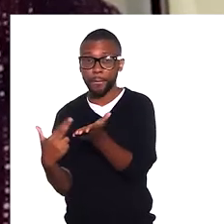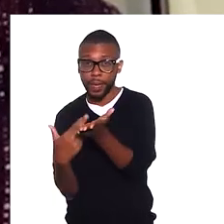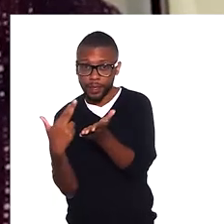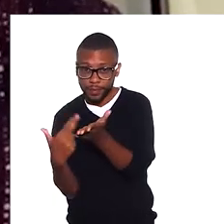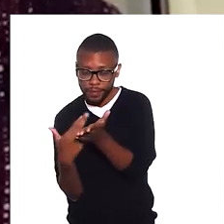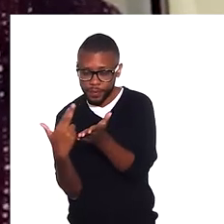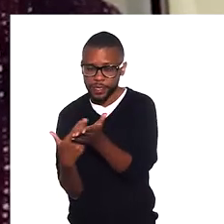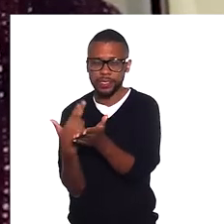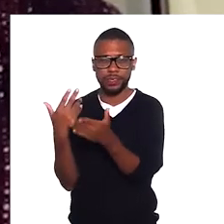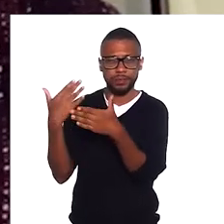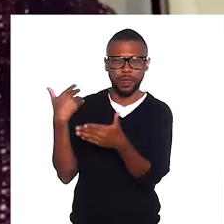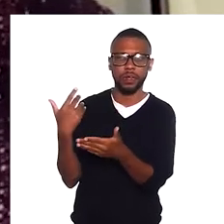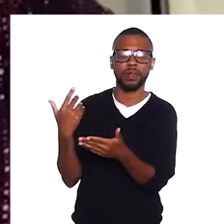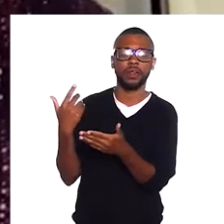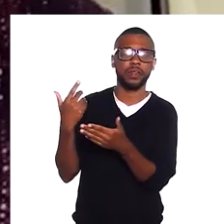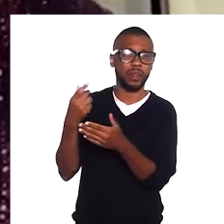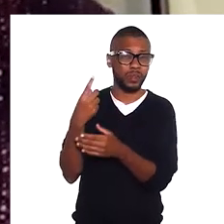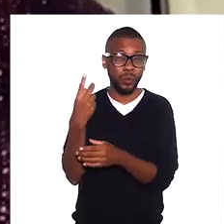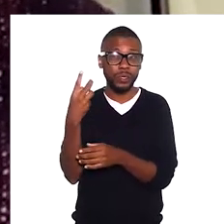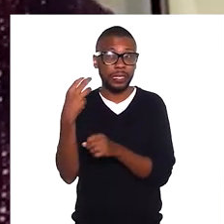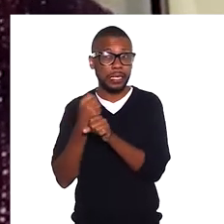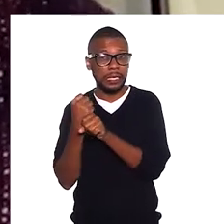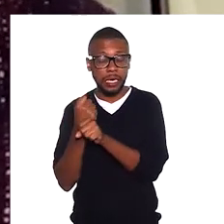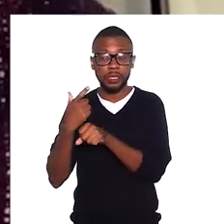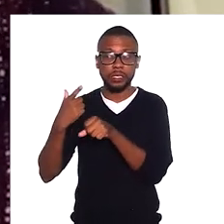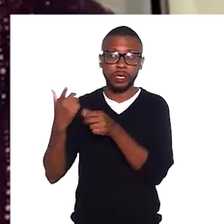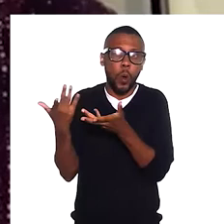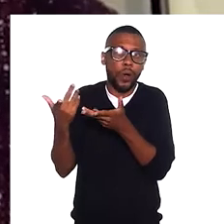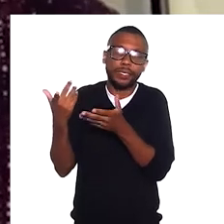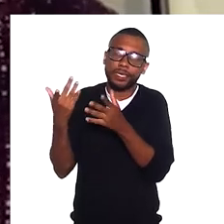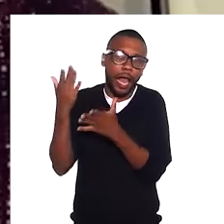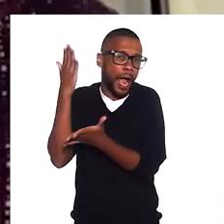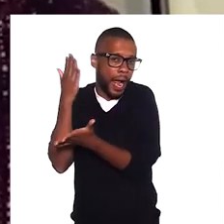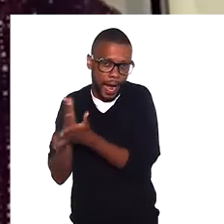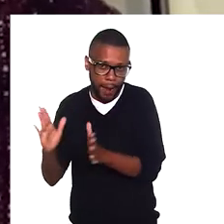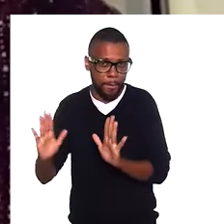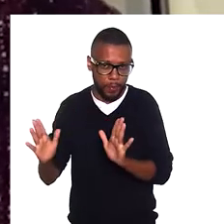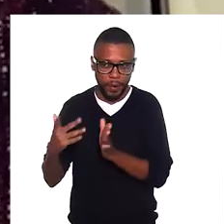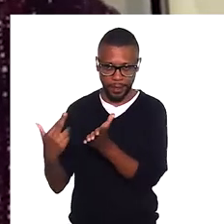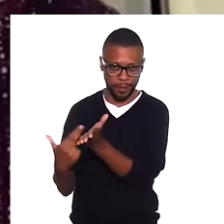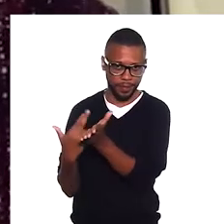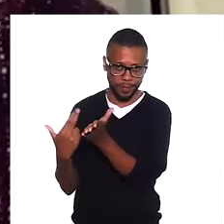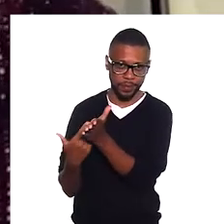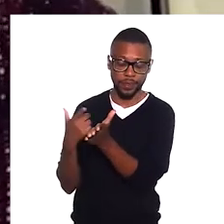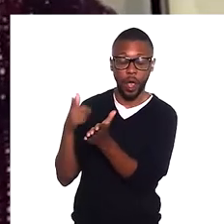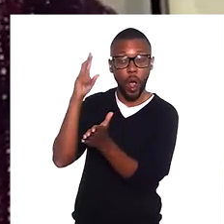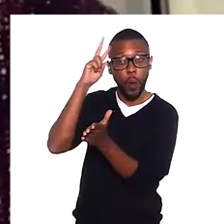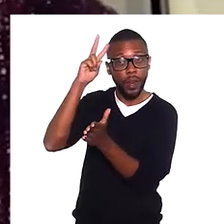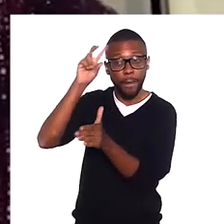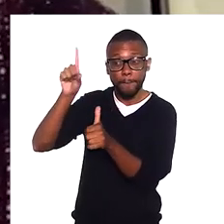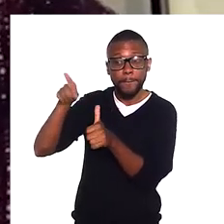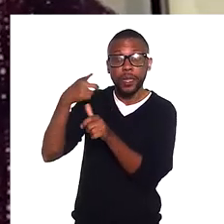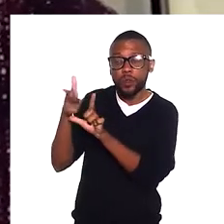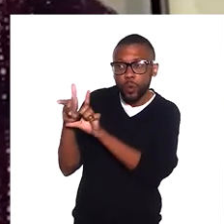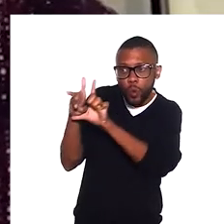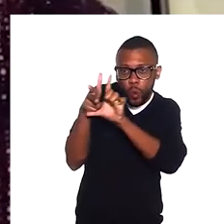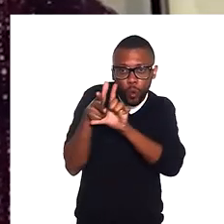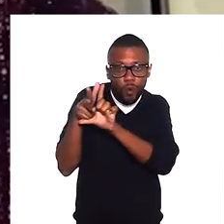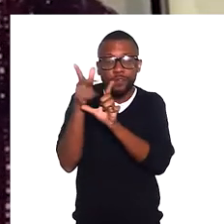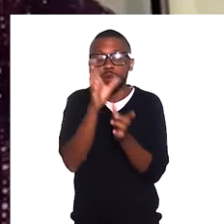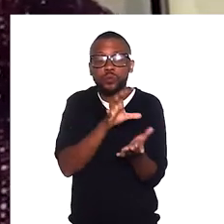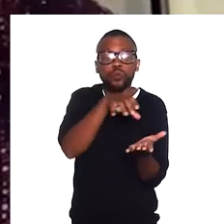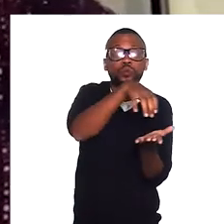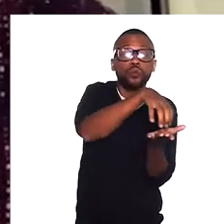chamava a Revista Seu Engando, que não existe mais. Ela durou uns dois ou três anos. E eu lembro que uma das primeiras matérias que eu fui fazer foi no Núcleo de